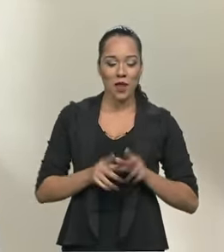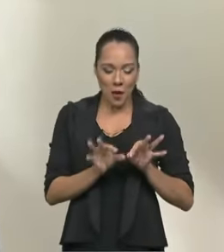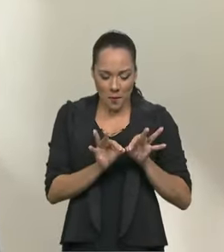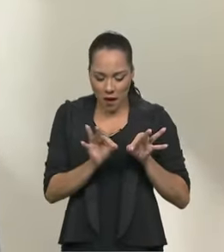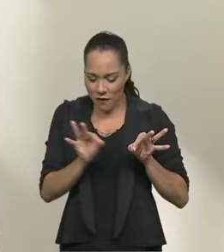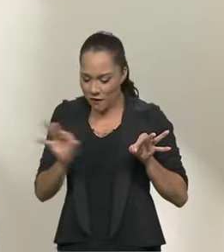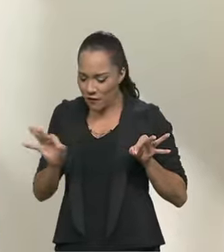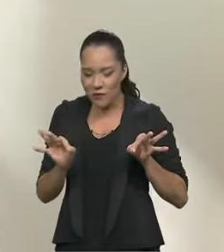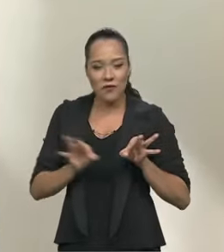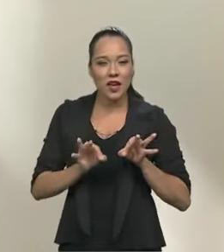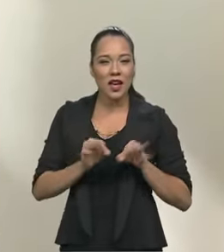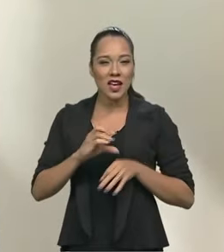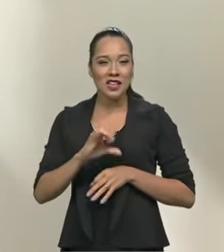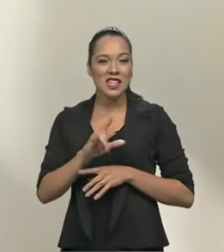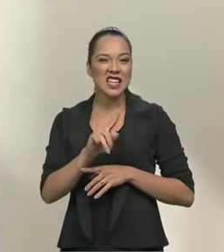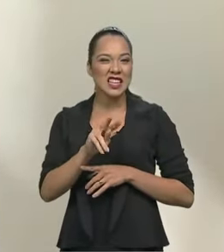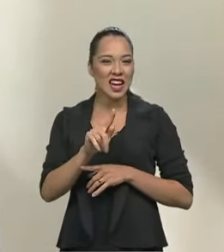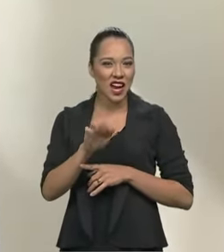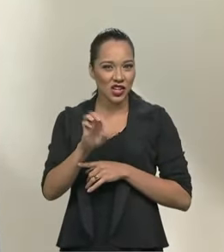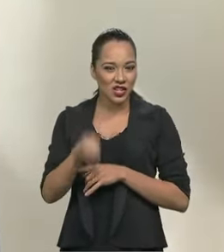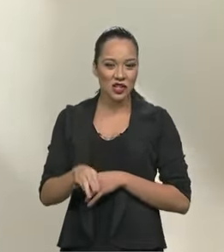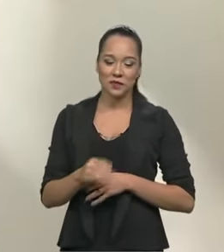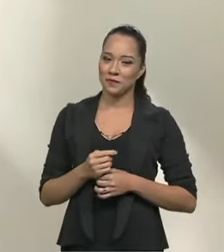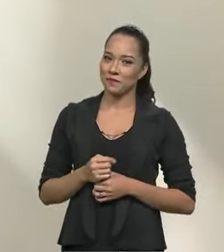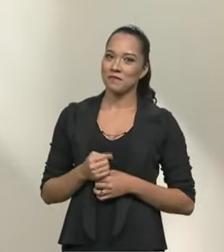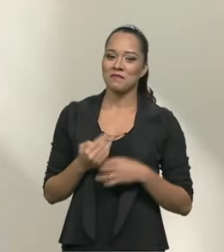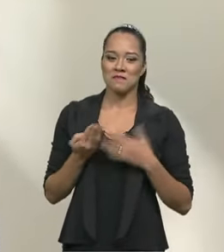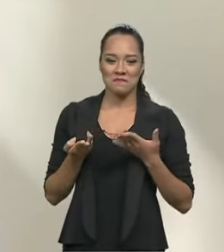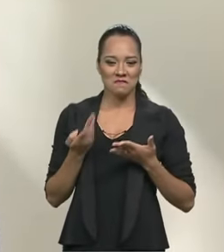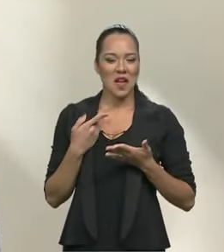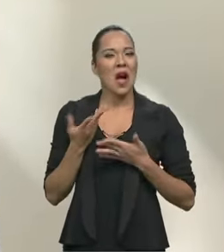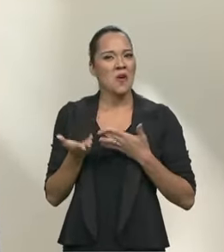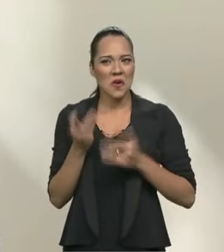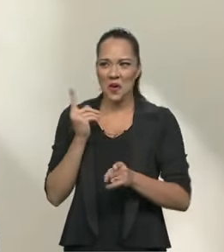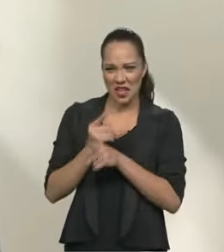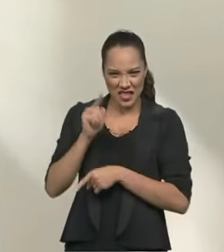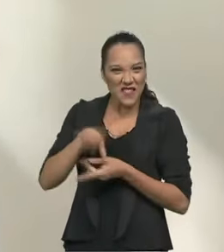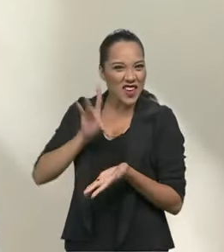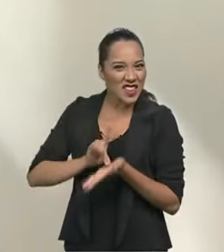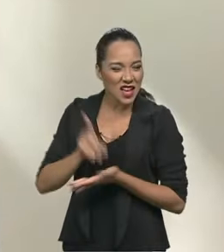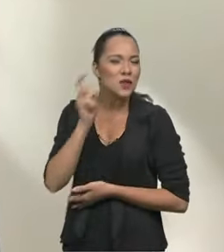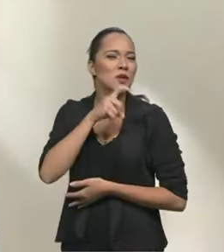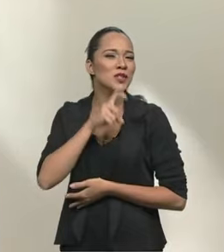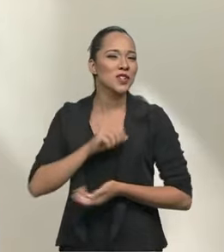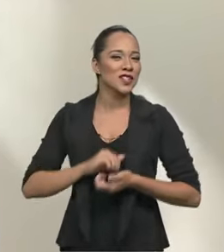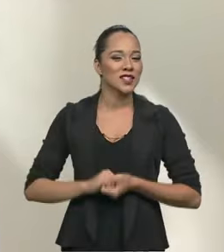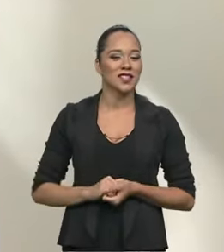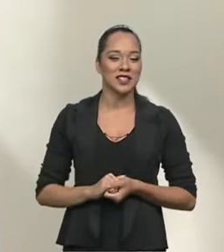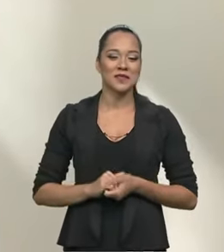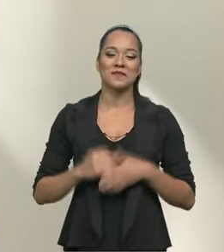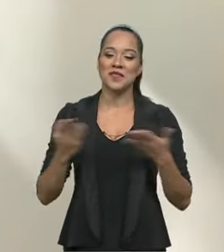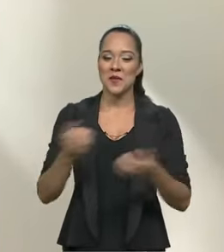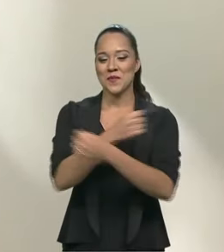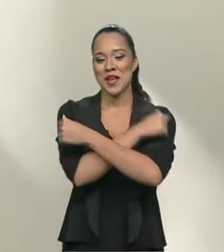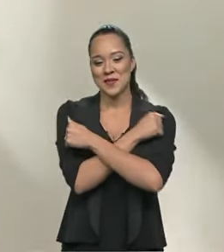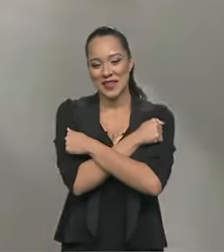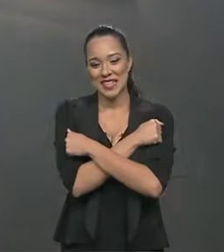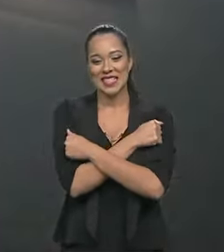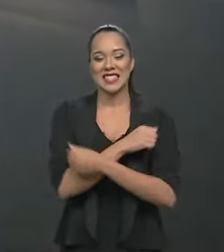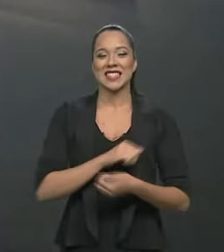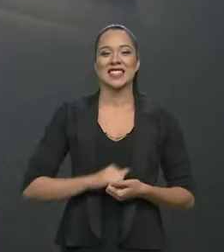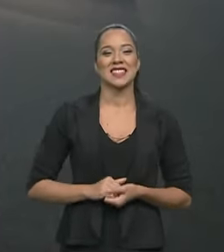a cilindrada, enfim, para ver se descobriu algum truque lá ou não. Isso é verdade ou mentira? Vai, Nelson, um grande abraço.